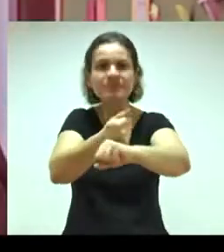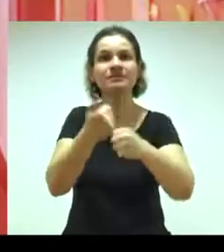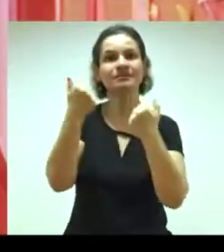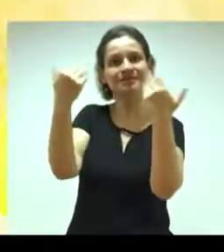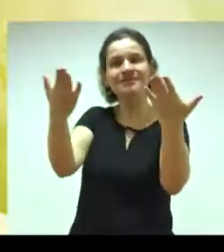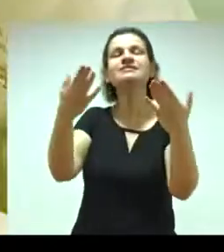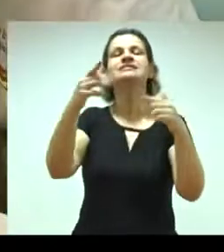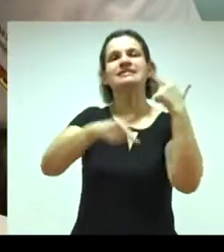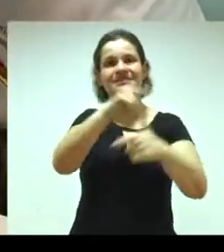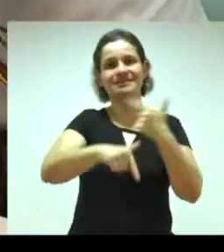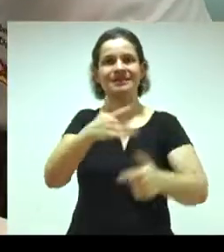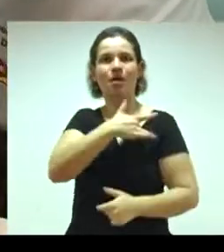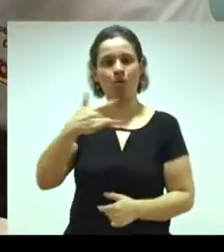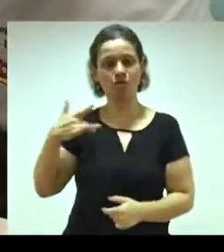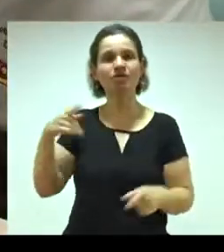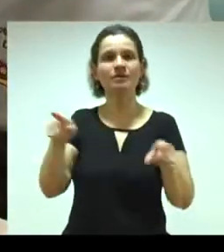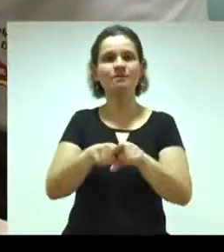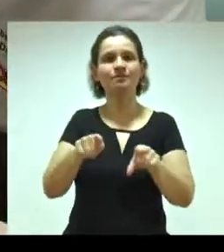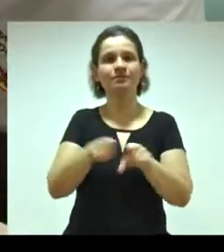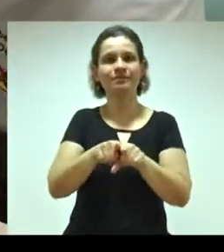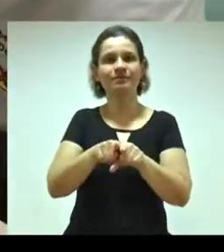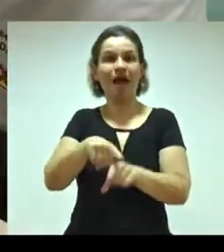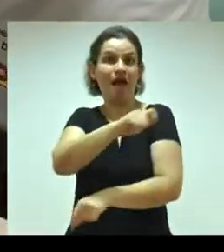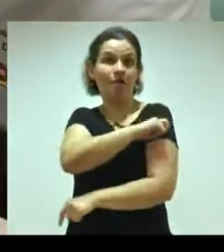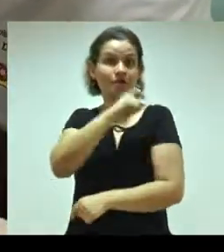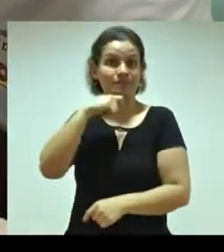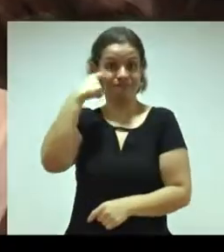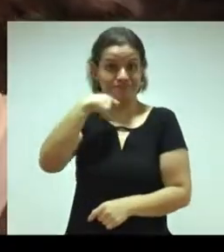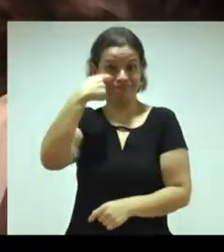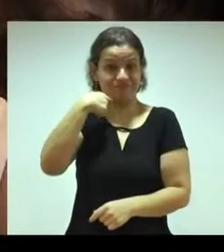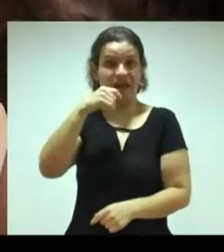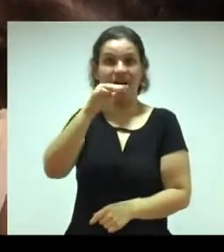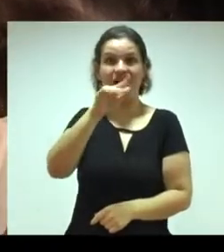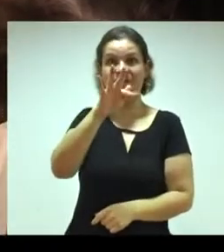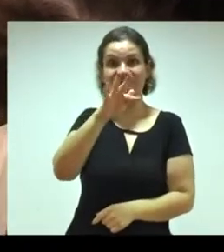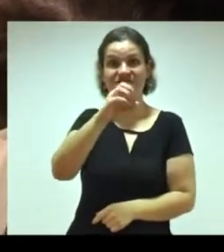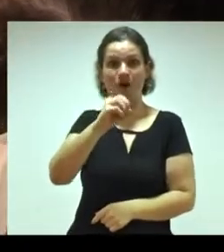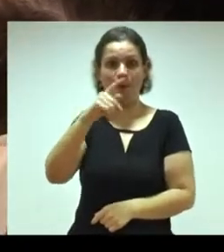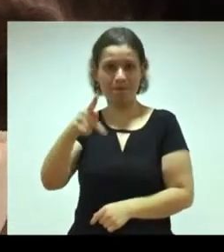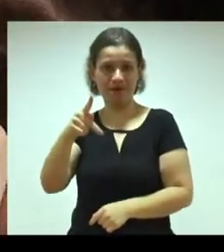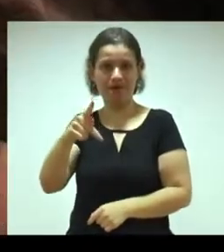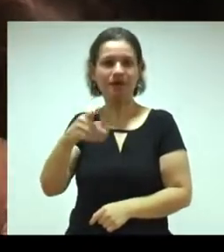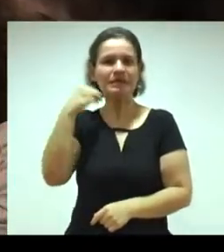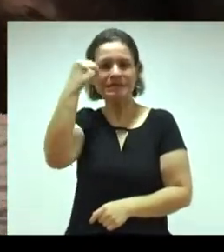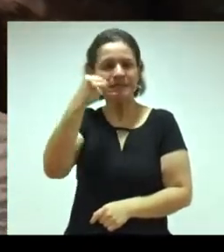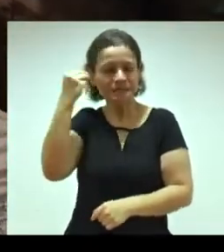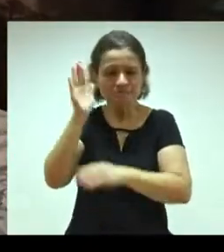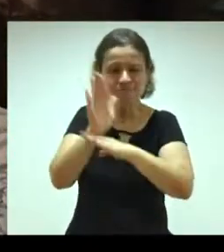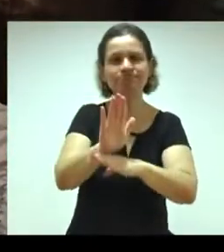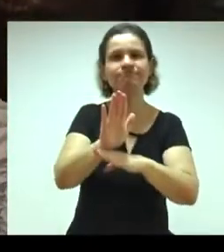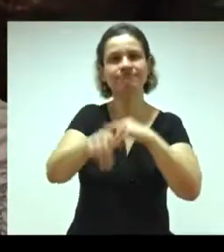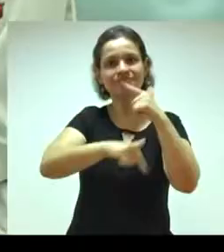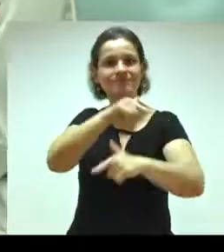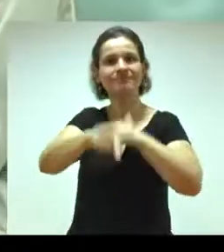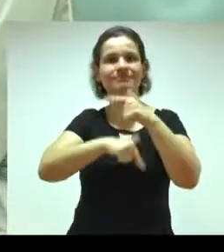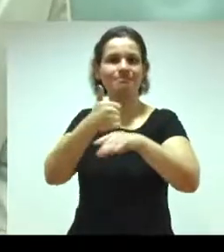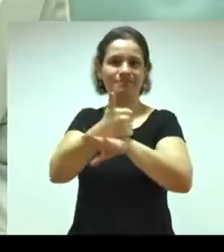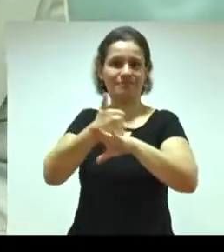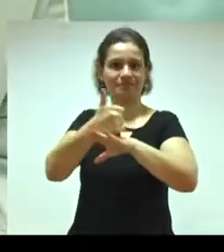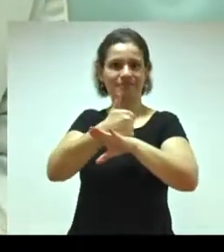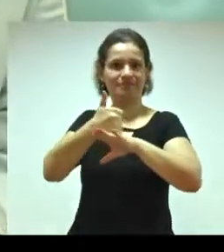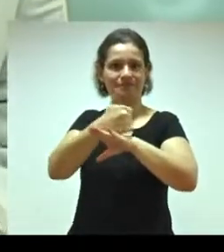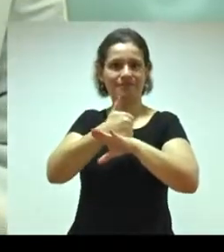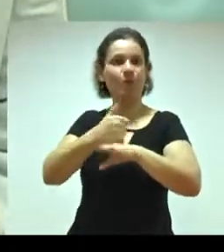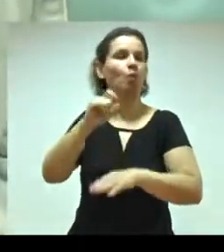serviço de saúde. E para o aluno de odontologia da FOP, a experiência contribui para a atuação profissional,